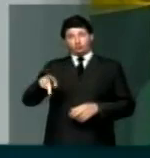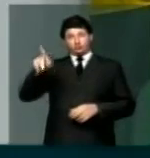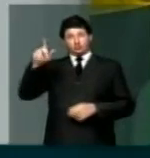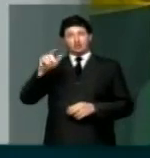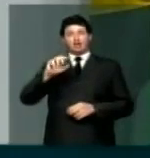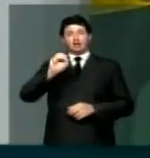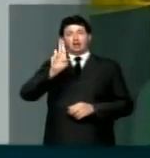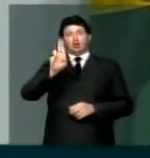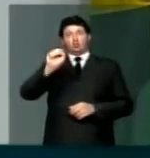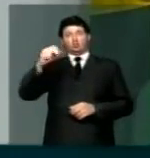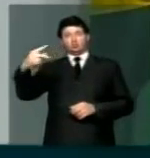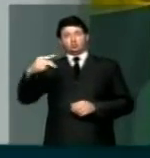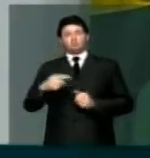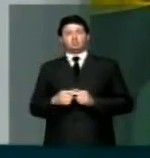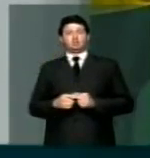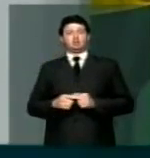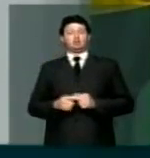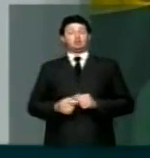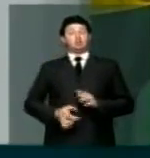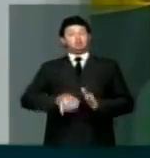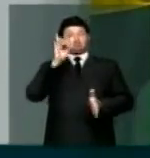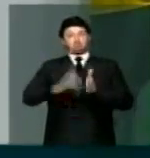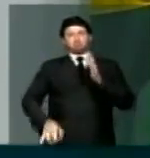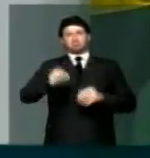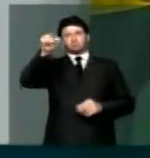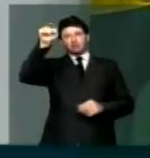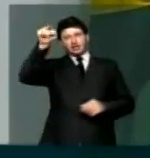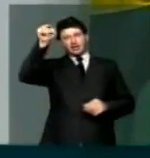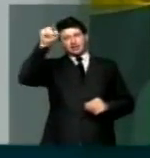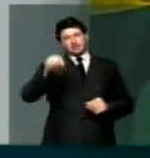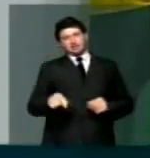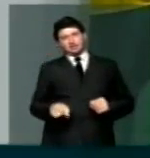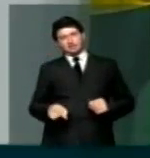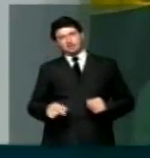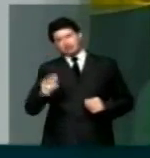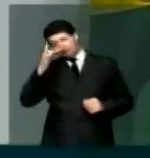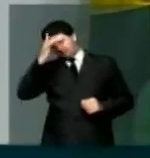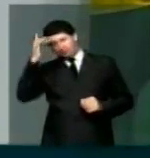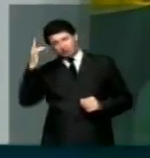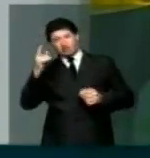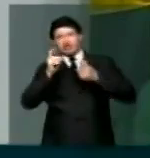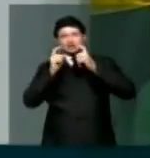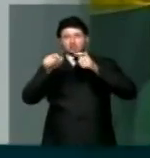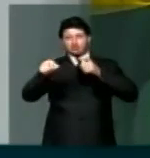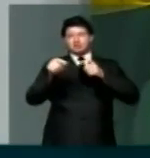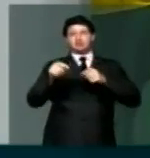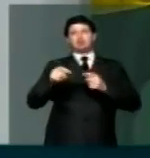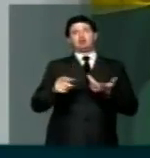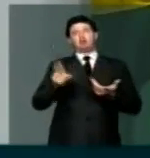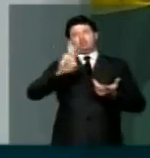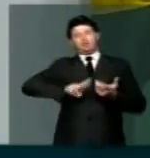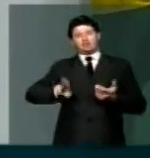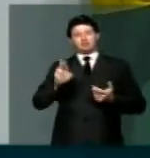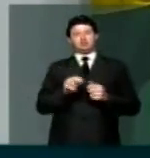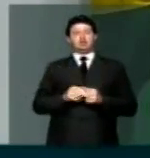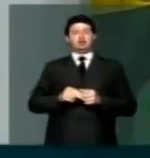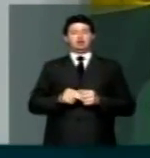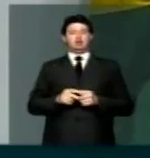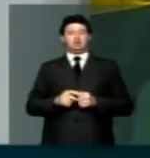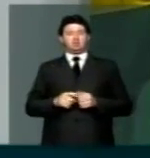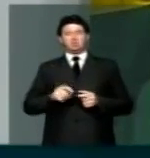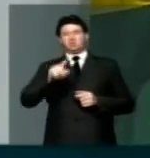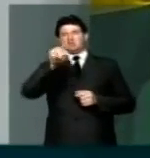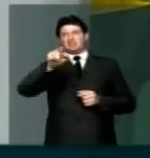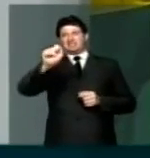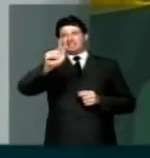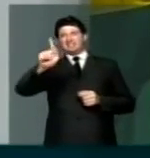nosso repúdio, entende? Há esses que dirigem a universidade, o reitor Rodas anteriormente agora,